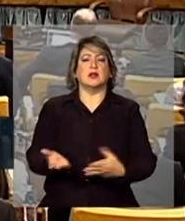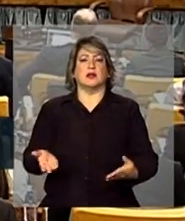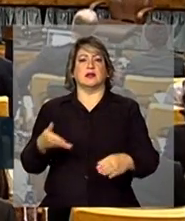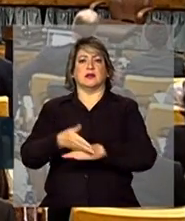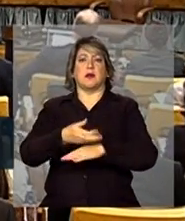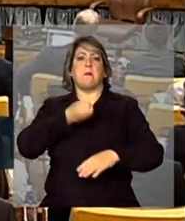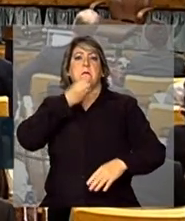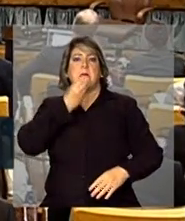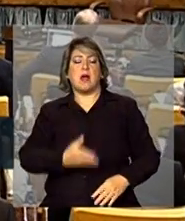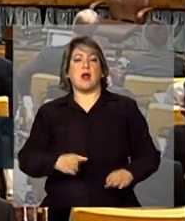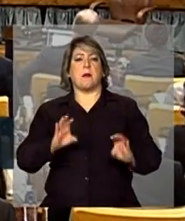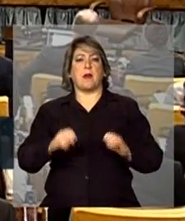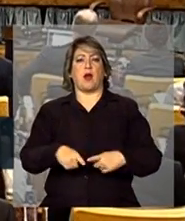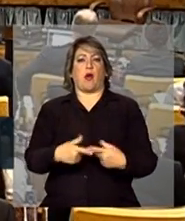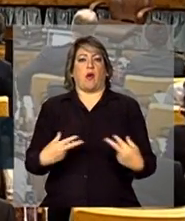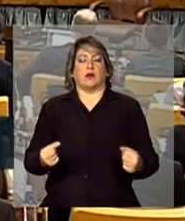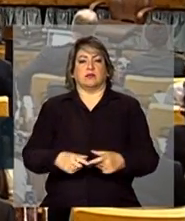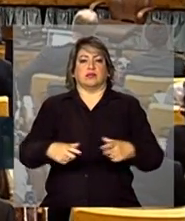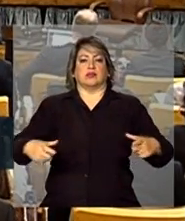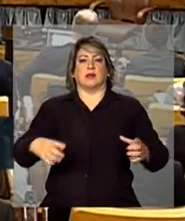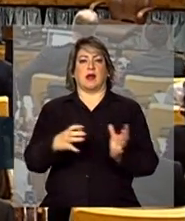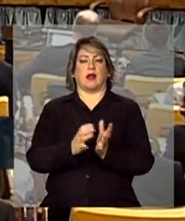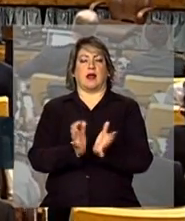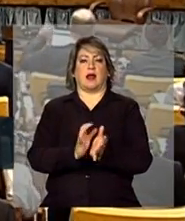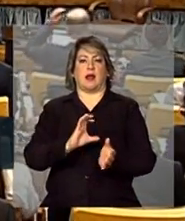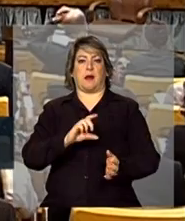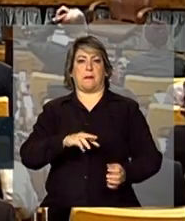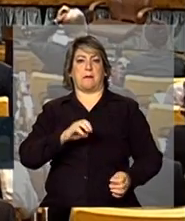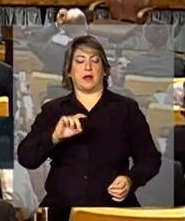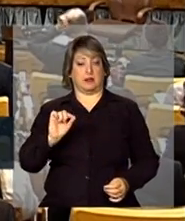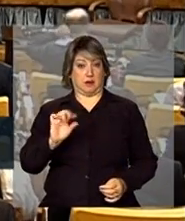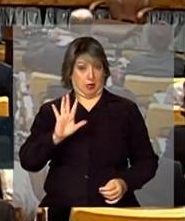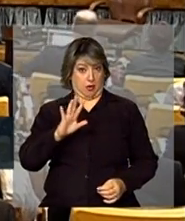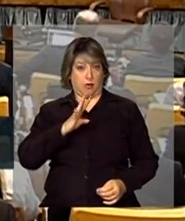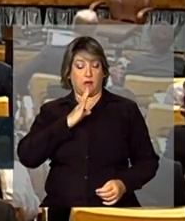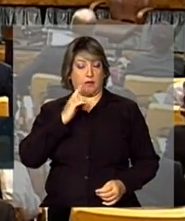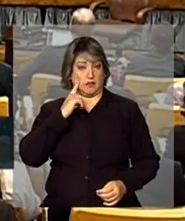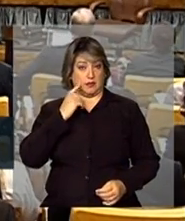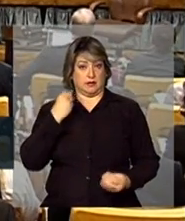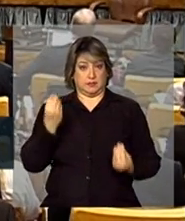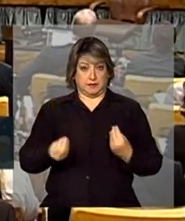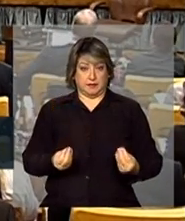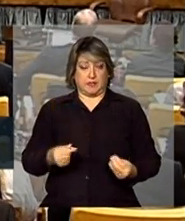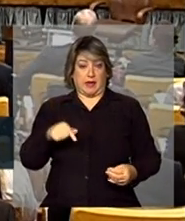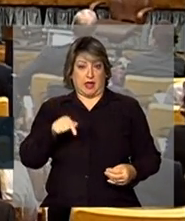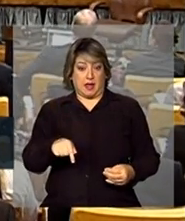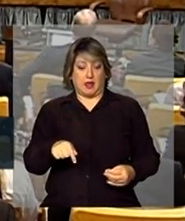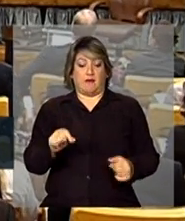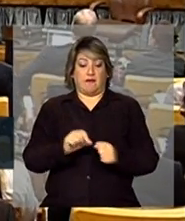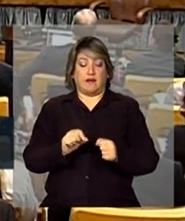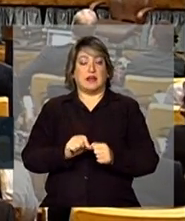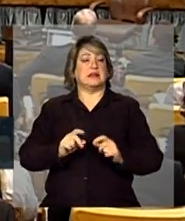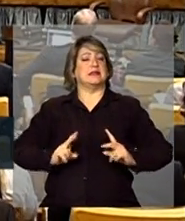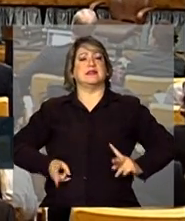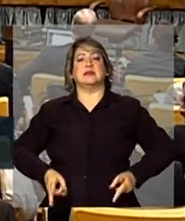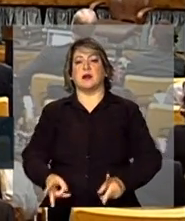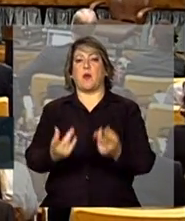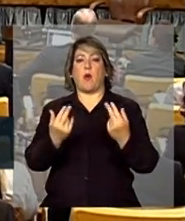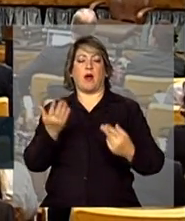se beneficiar da expansão da classe média. Ora, a maneira como ele fez é a maneira como ele sempre faz tudo,